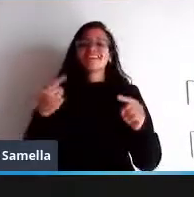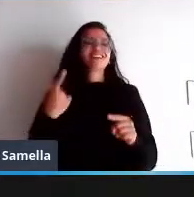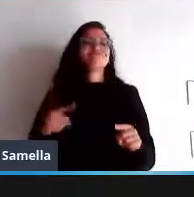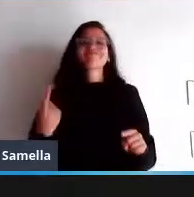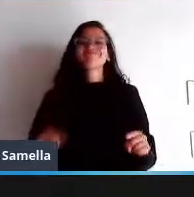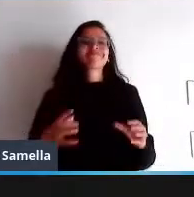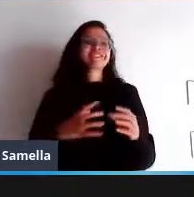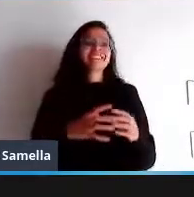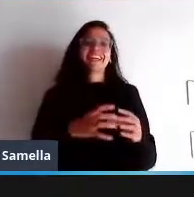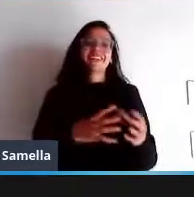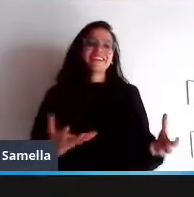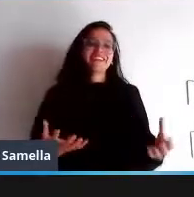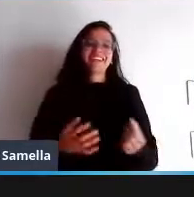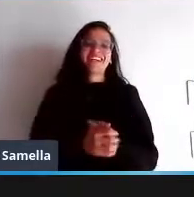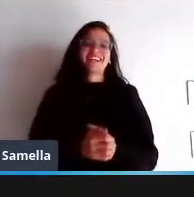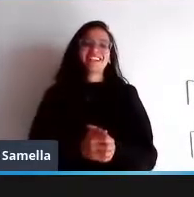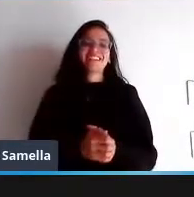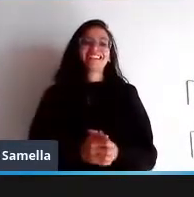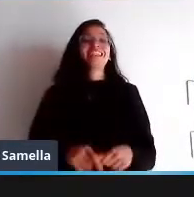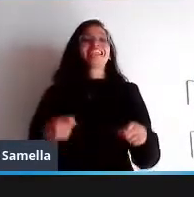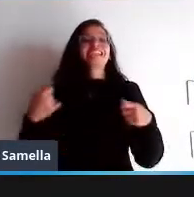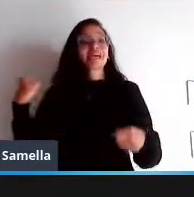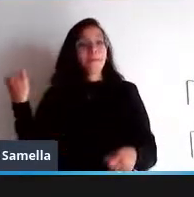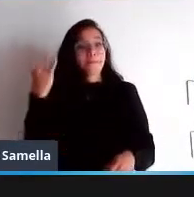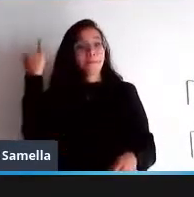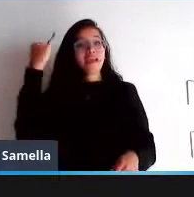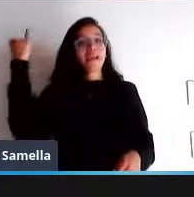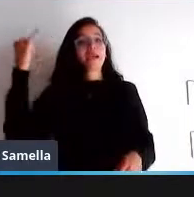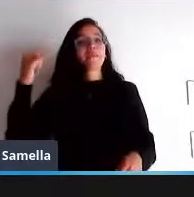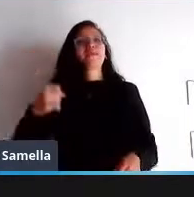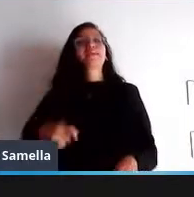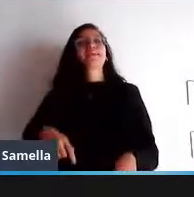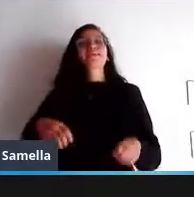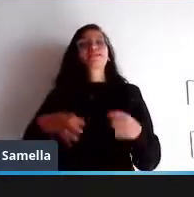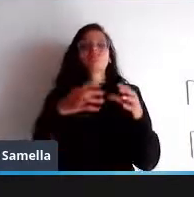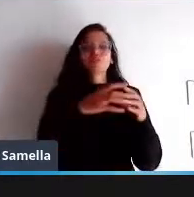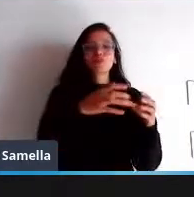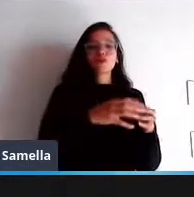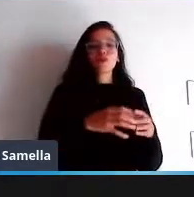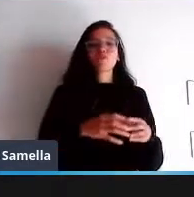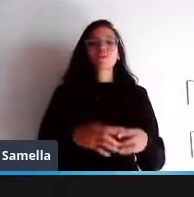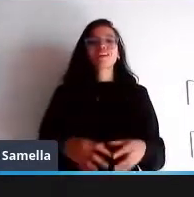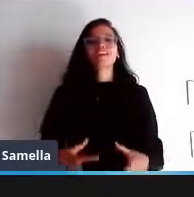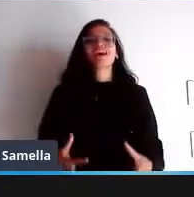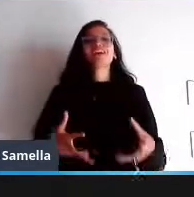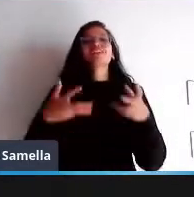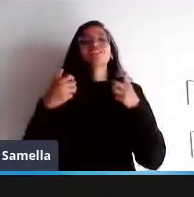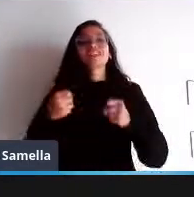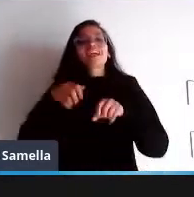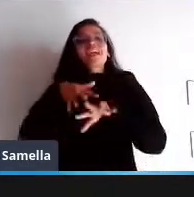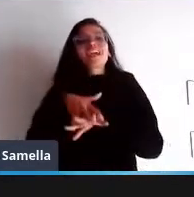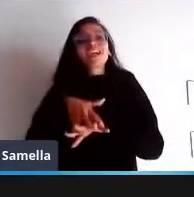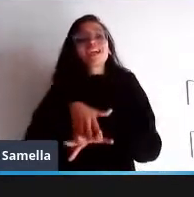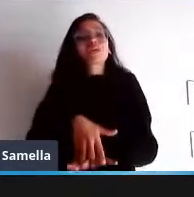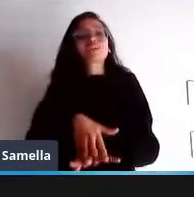comunidade também pressupõe inclusão como eu já disse e acolhimento ou seja